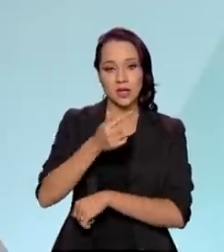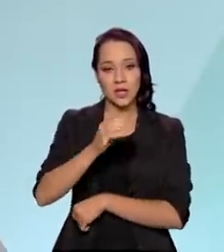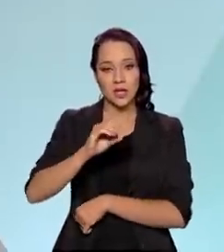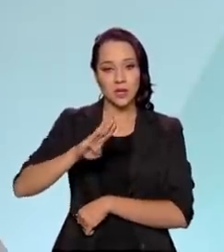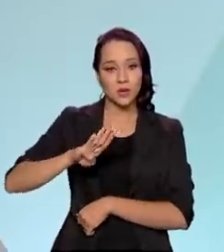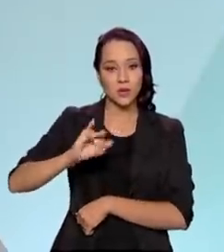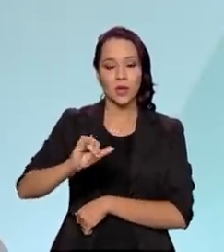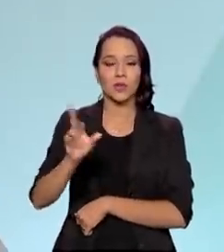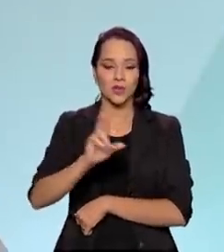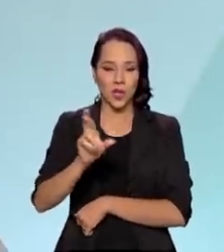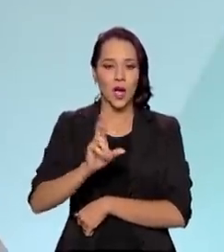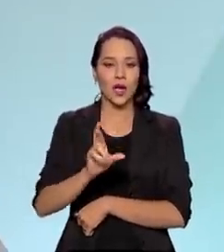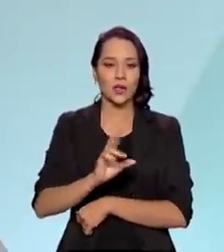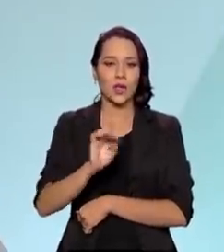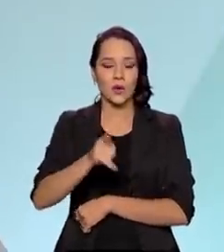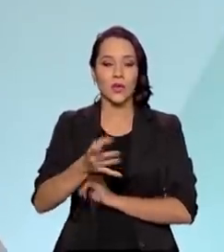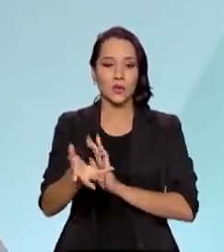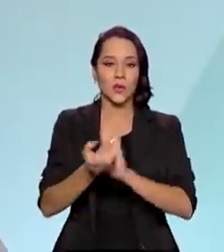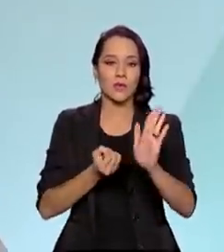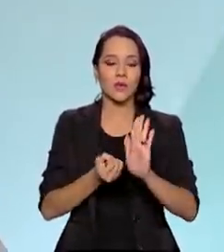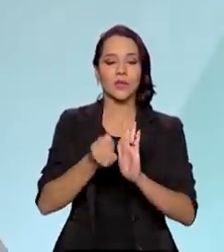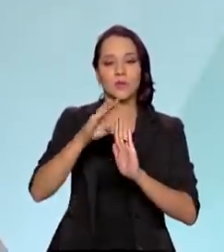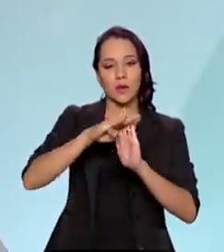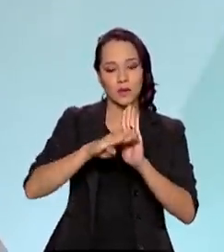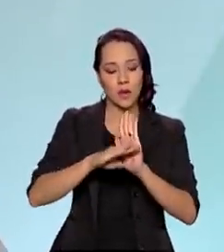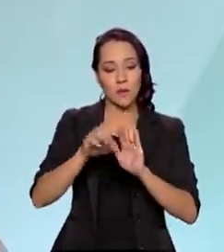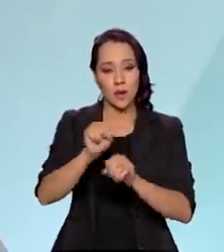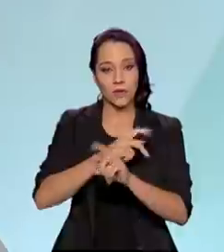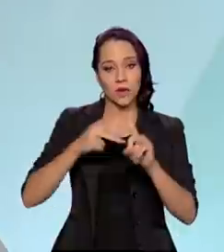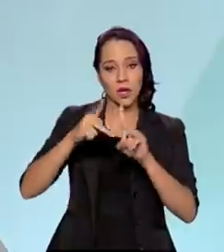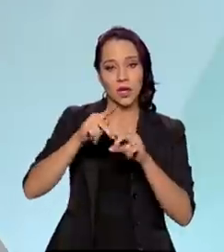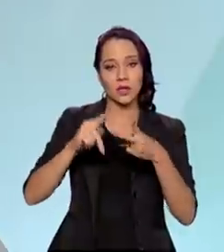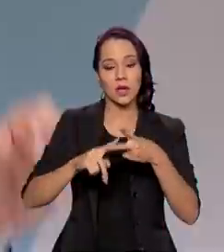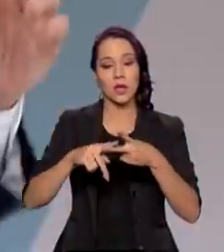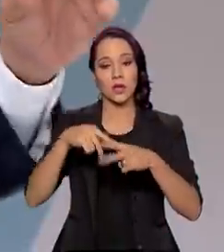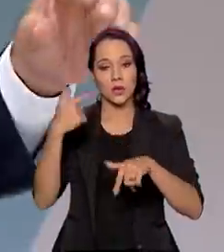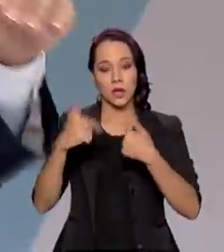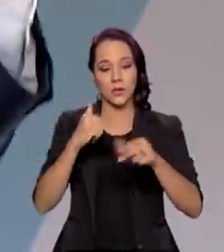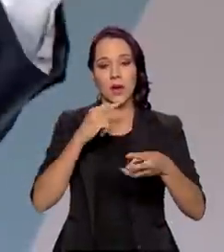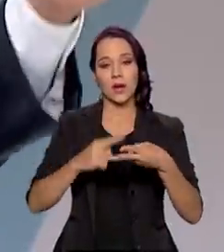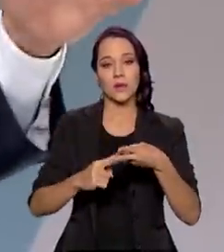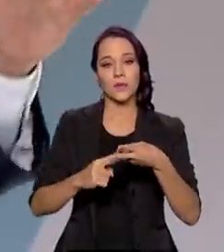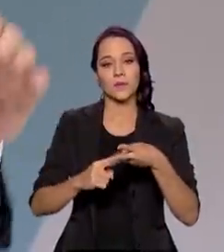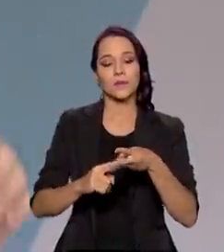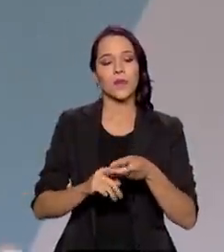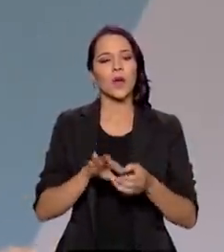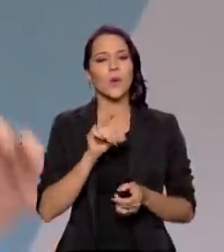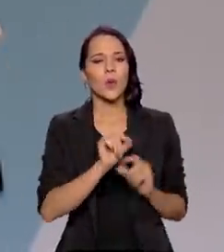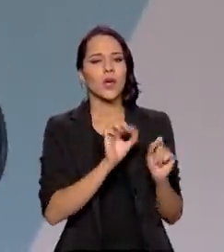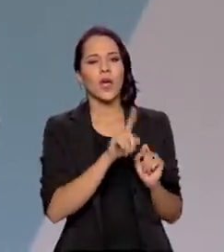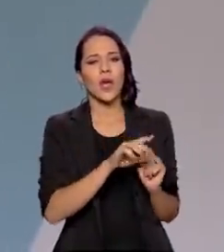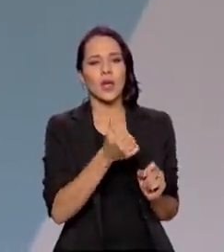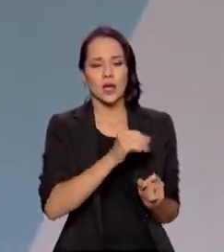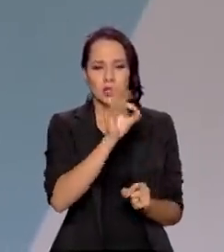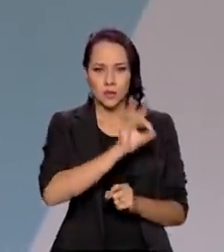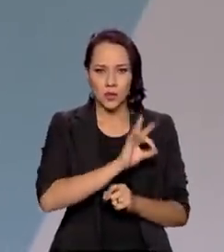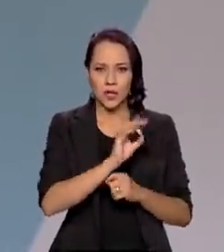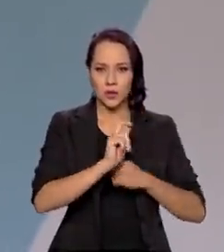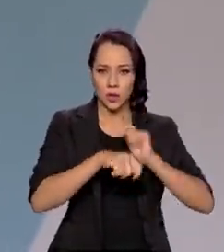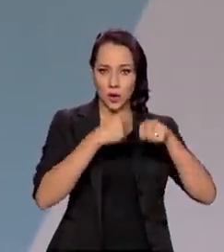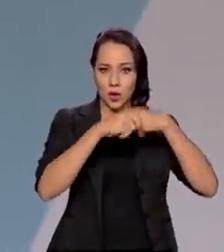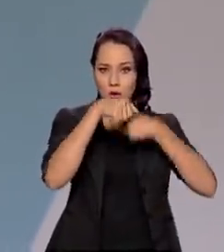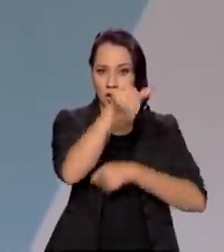em virtude desses benefícios previdenciários, trabalhistas e assistenciais. O que equivale a 10% da